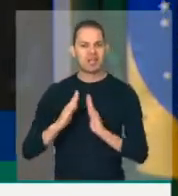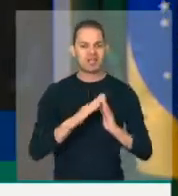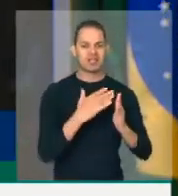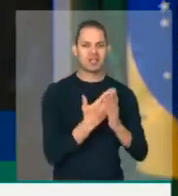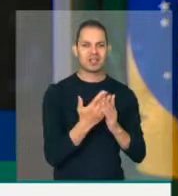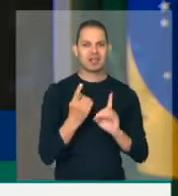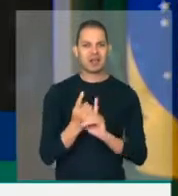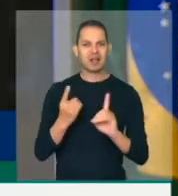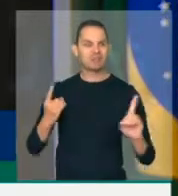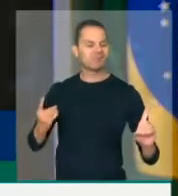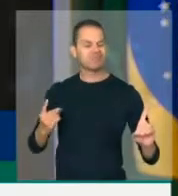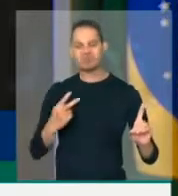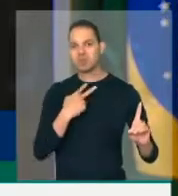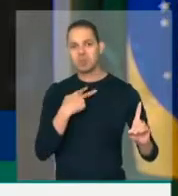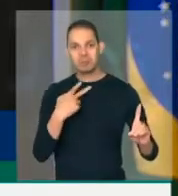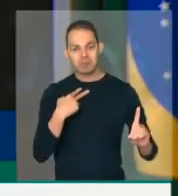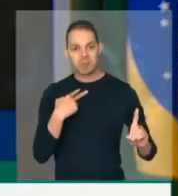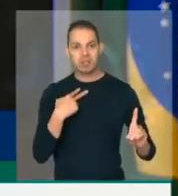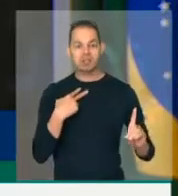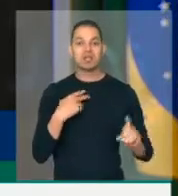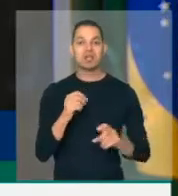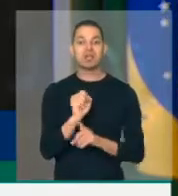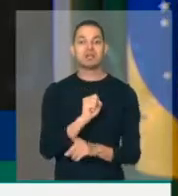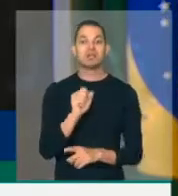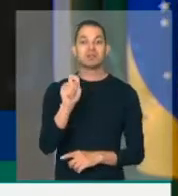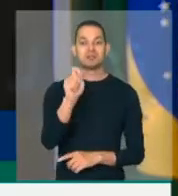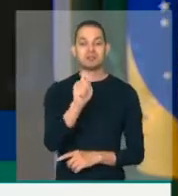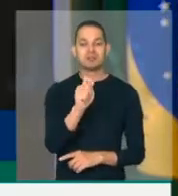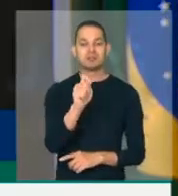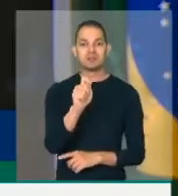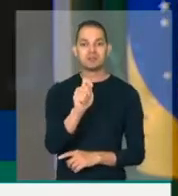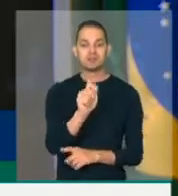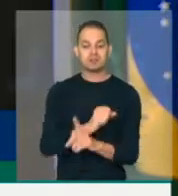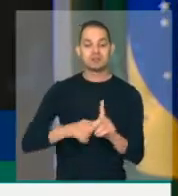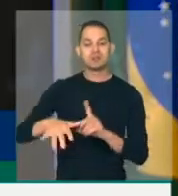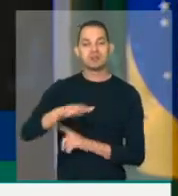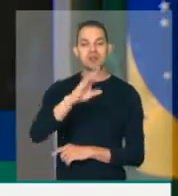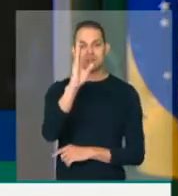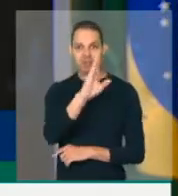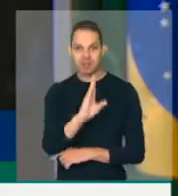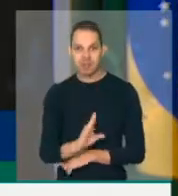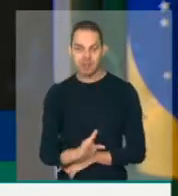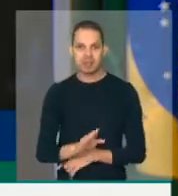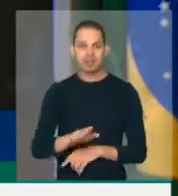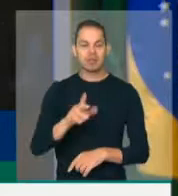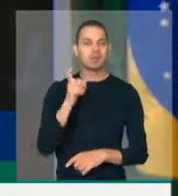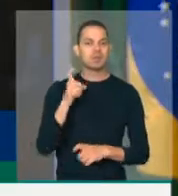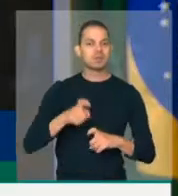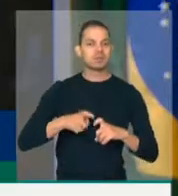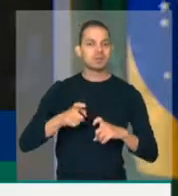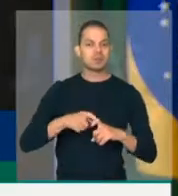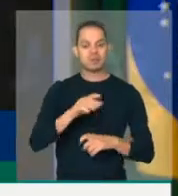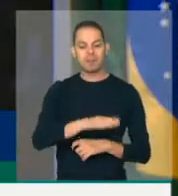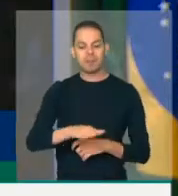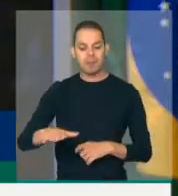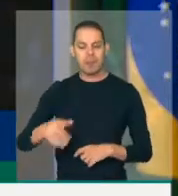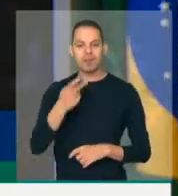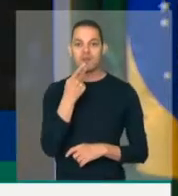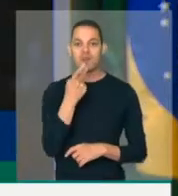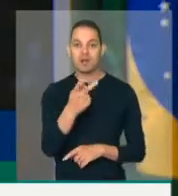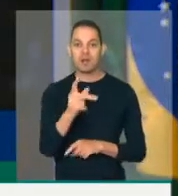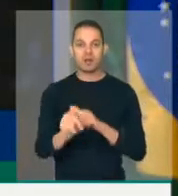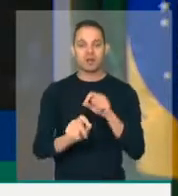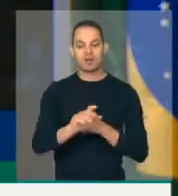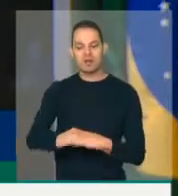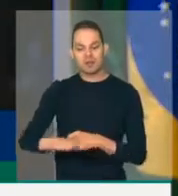Brasileira de Pediatria alertou, no final de janeiro, que os alunos e as suas famílias têm sido prejudicados.